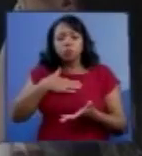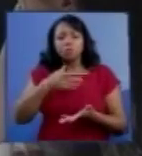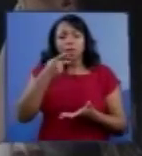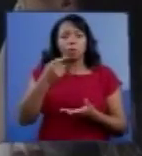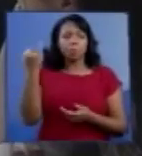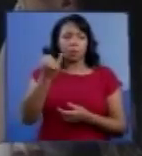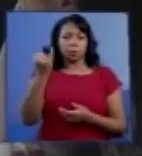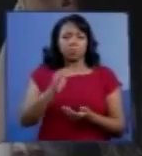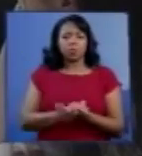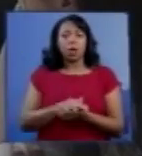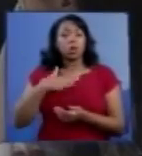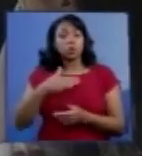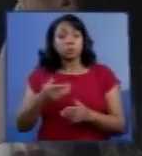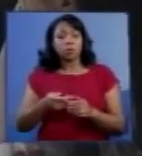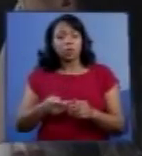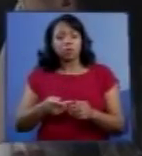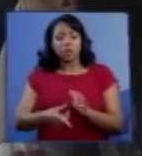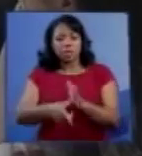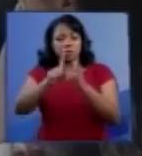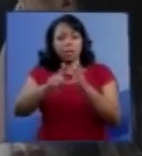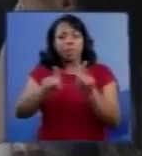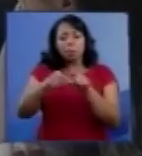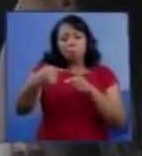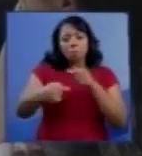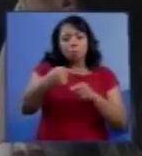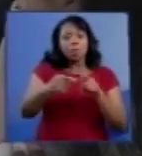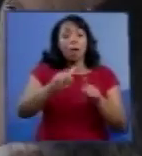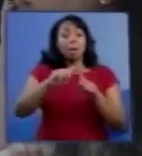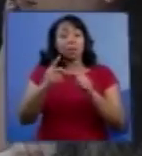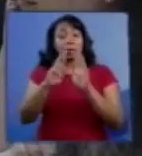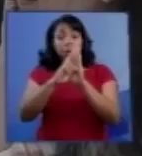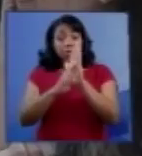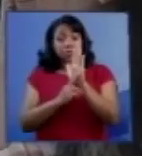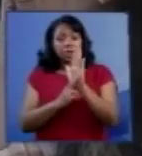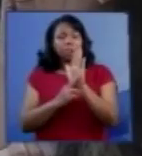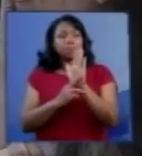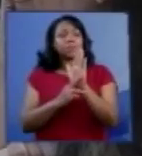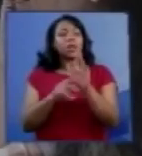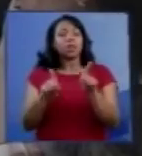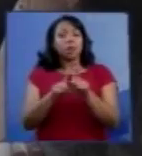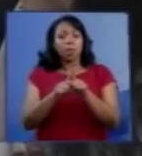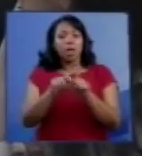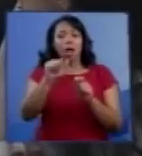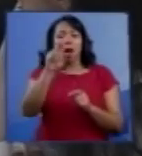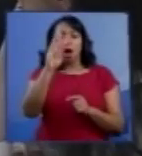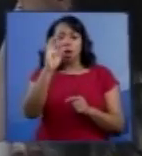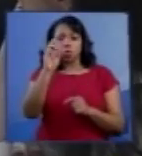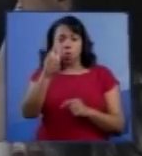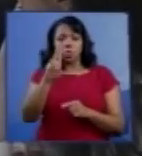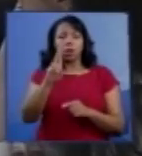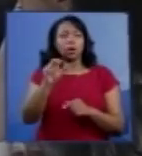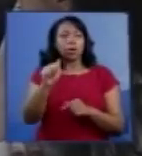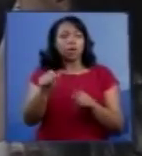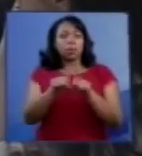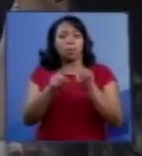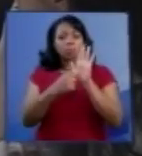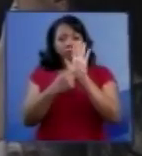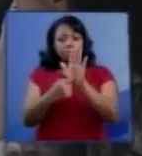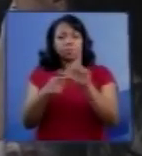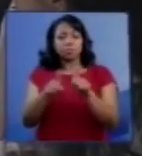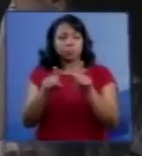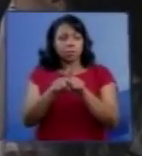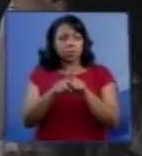gostaria de antecipar um debate, mas apenas para registrar, a autora sustentará com demonstração